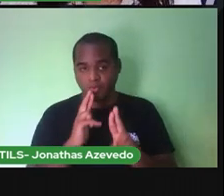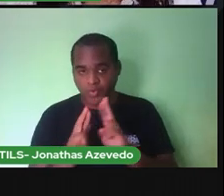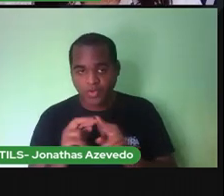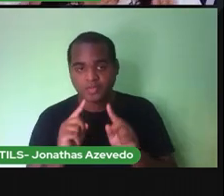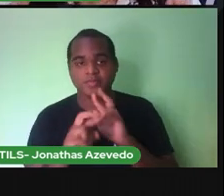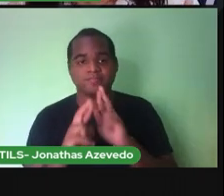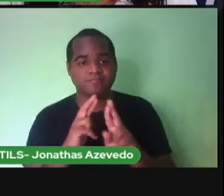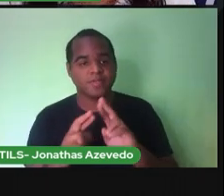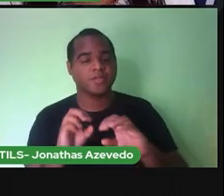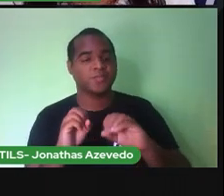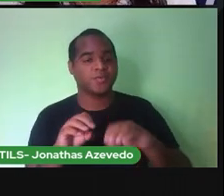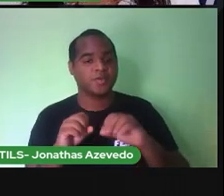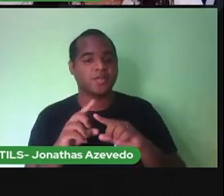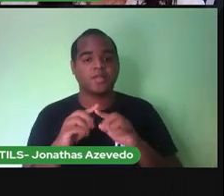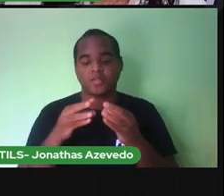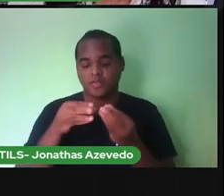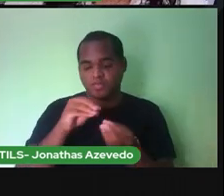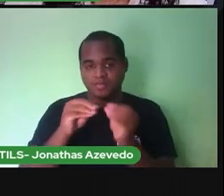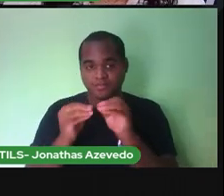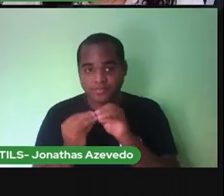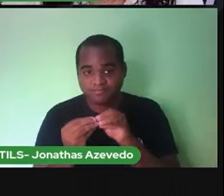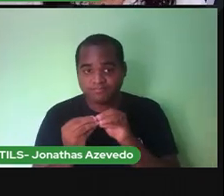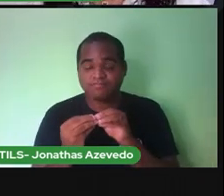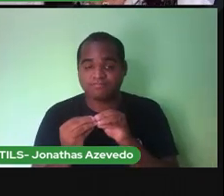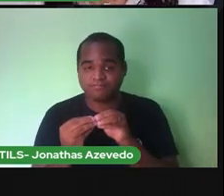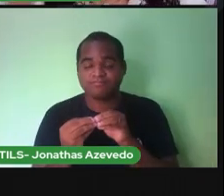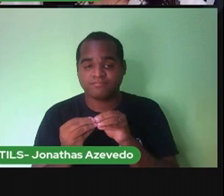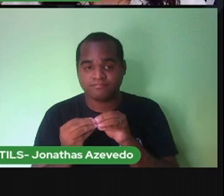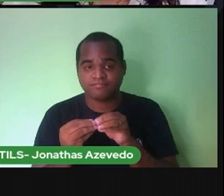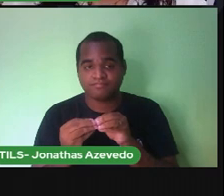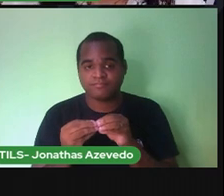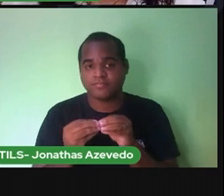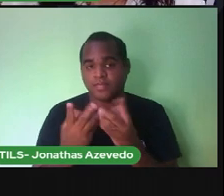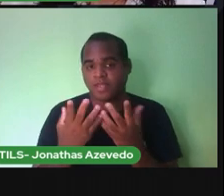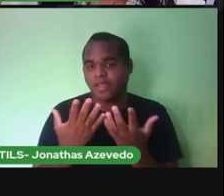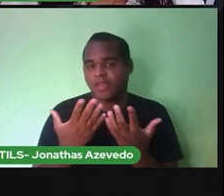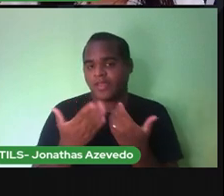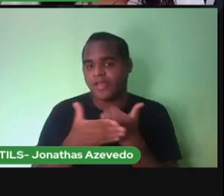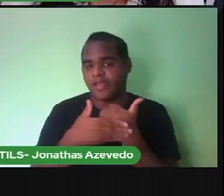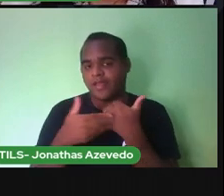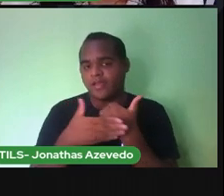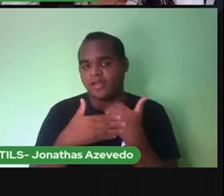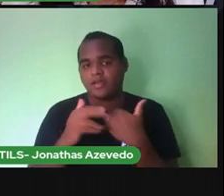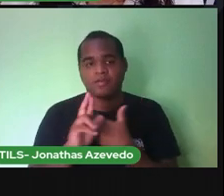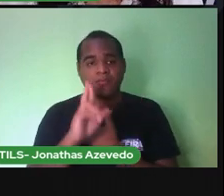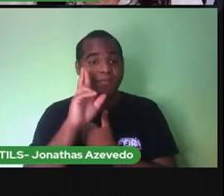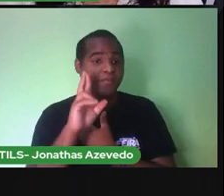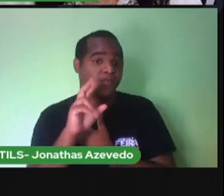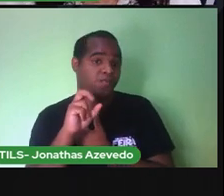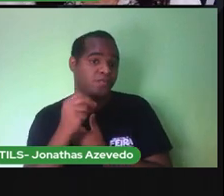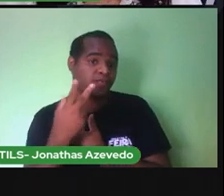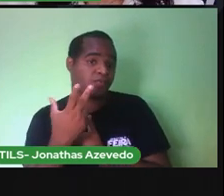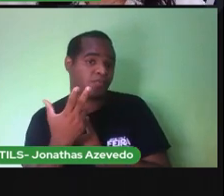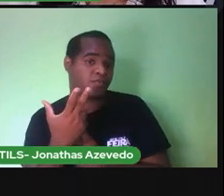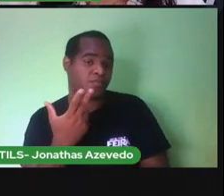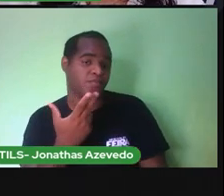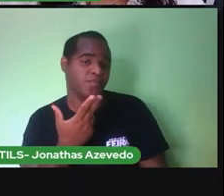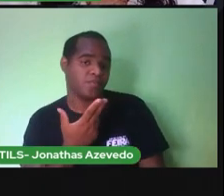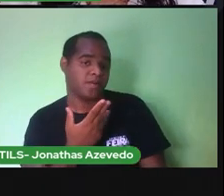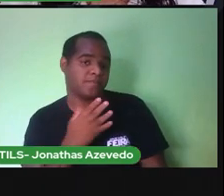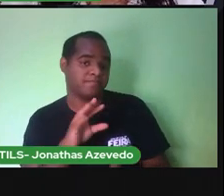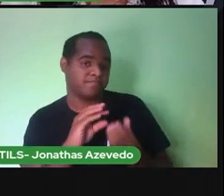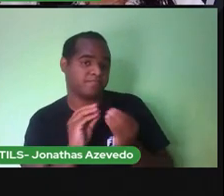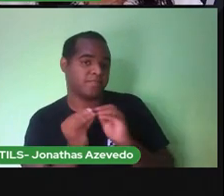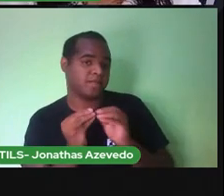Da atividade No bilhetinho Que você deixa Lá Com carinho Para os seus Responsáveis Um bilhetinho